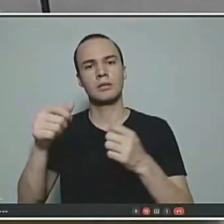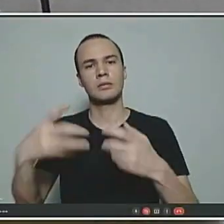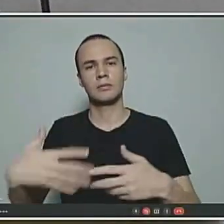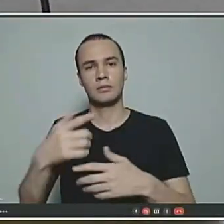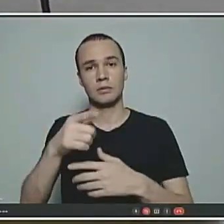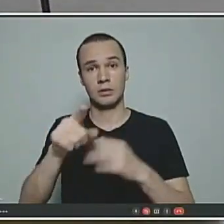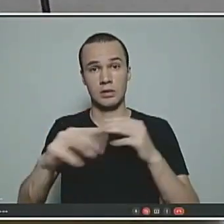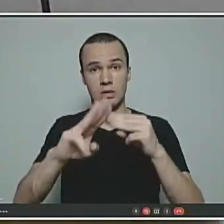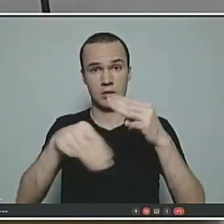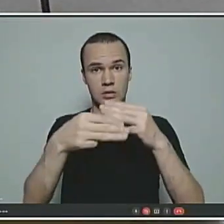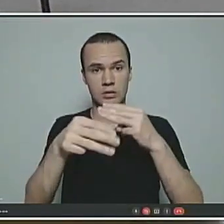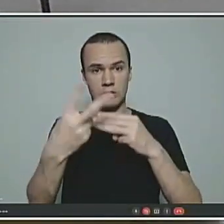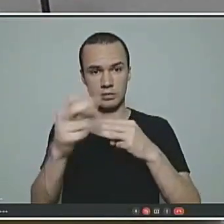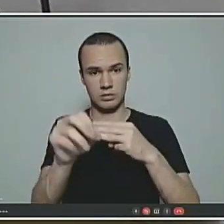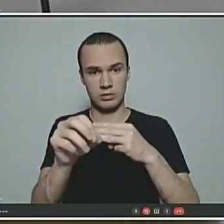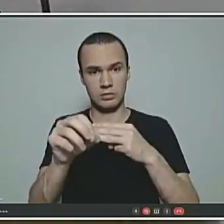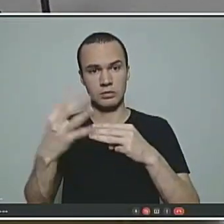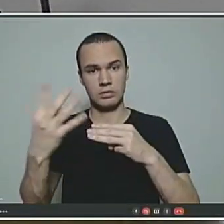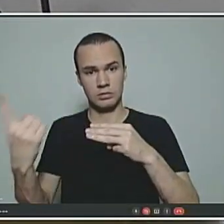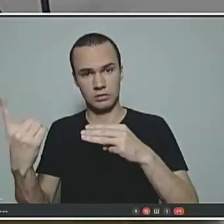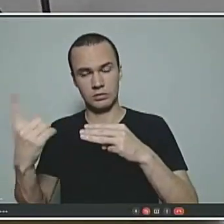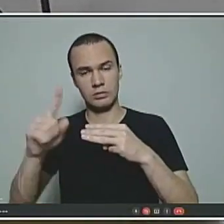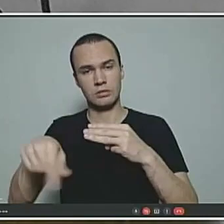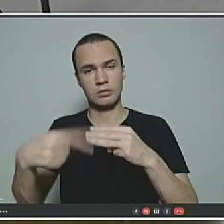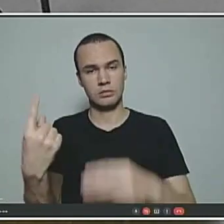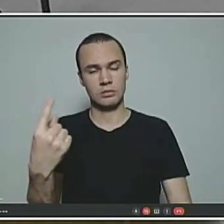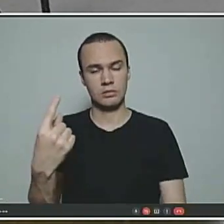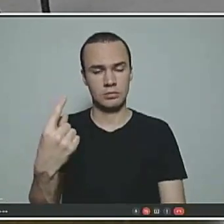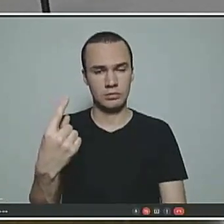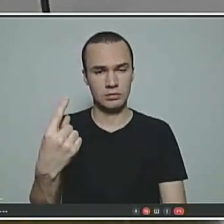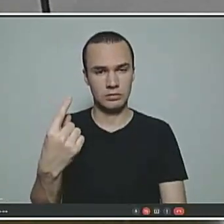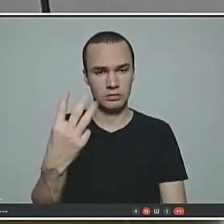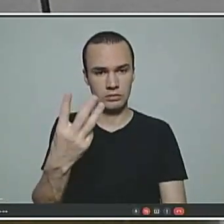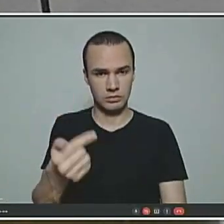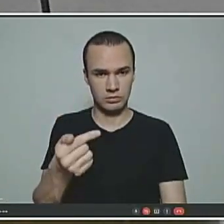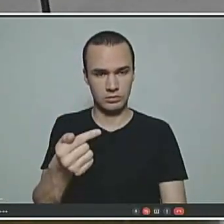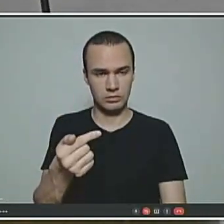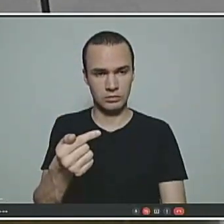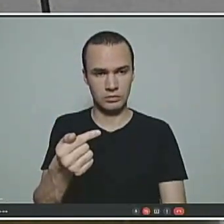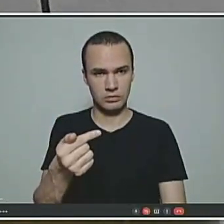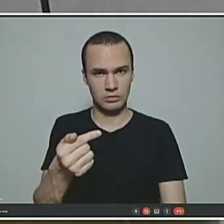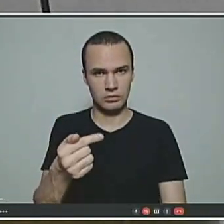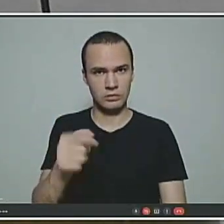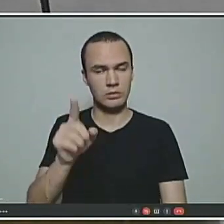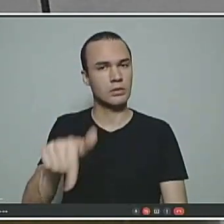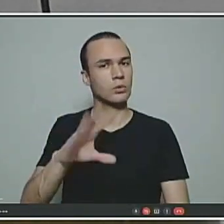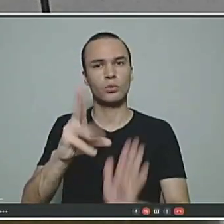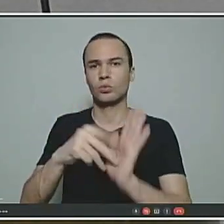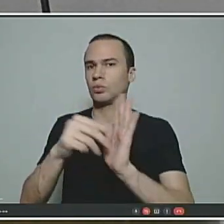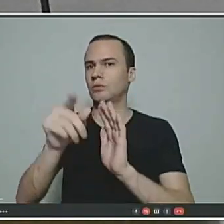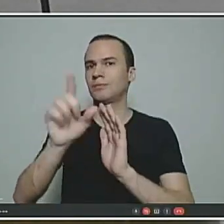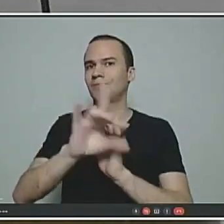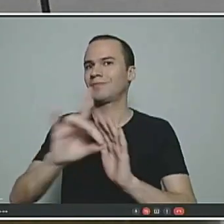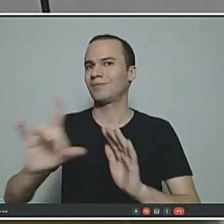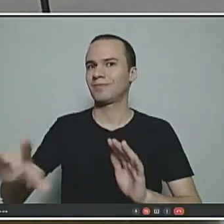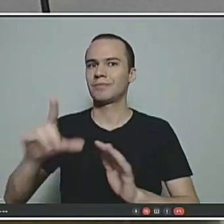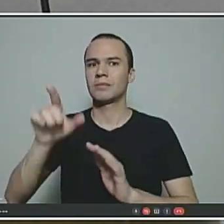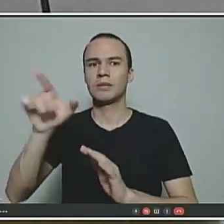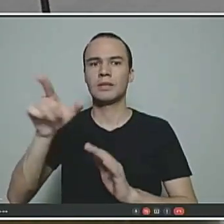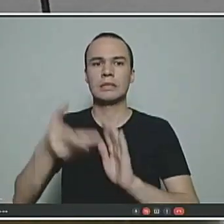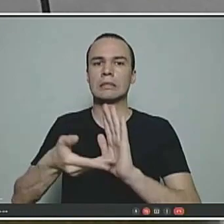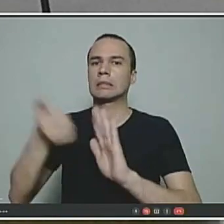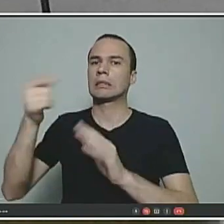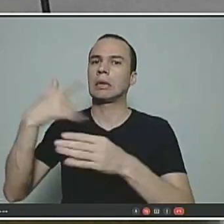constitucional 20, a emenda constitucional 41 e a emenda constitucional 47 valeu para todos. Não deixaram fora estados e